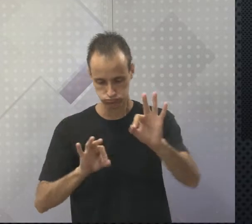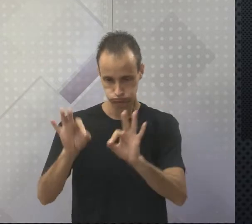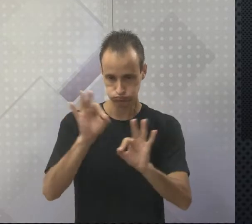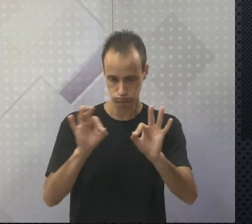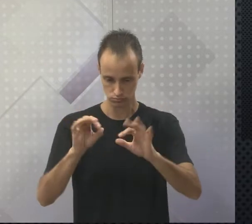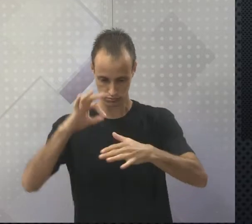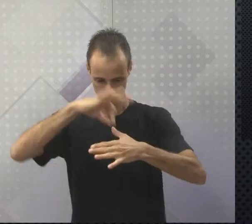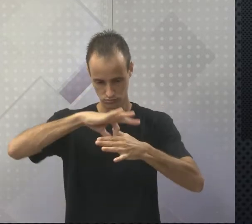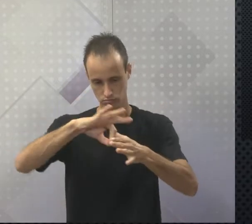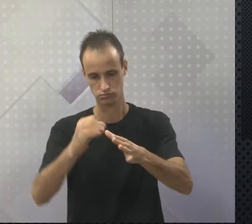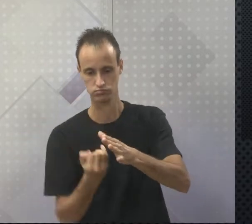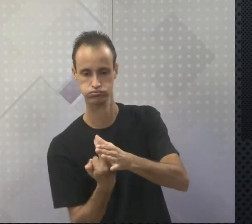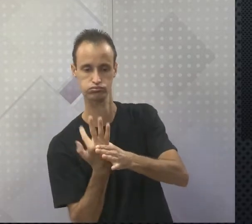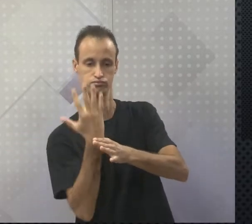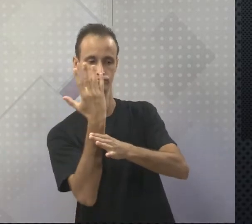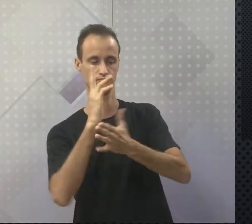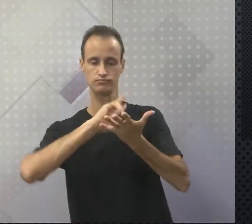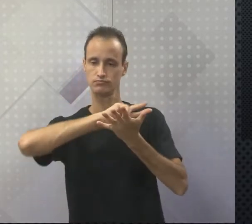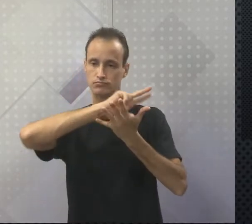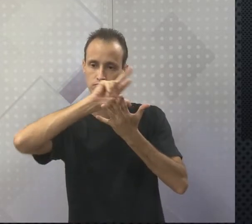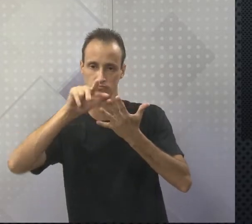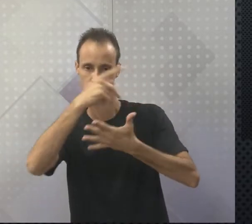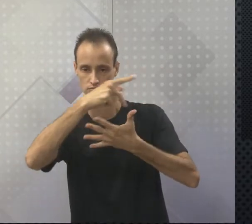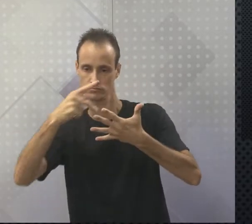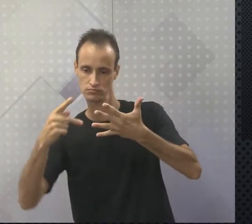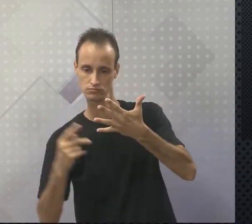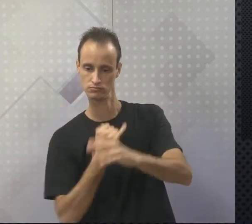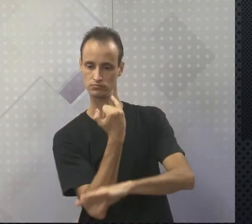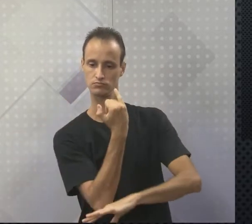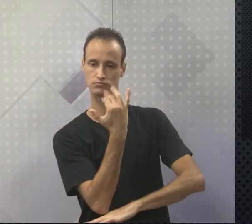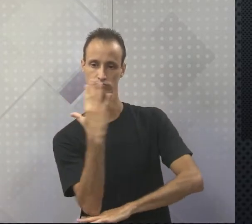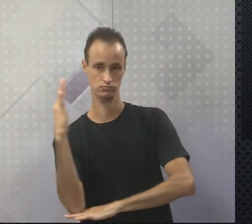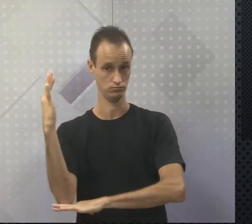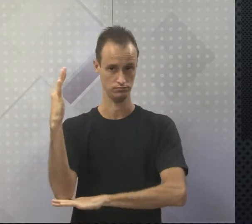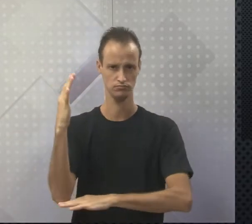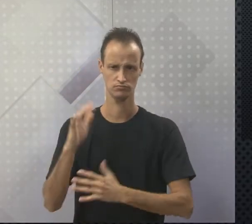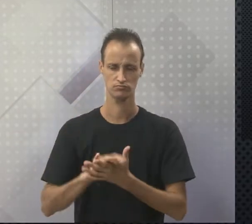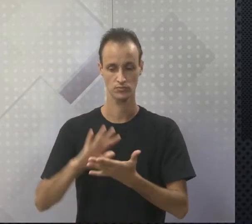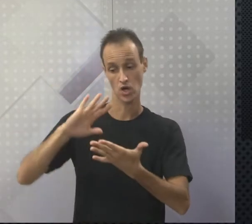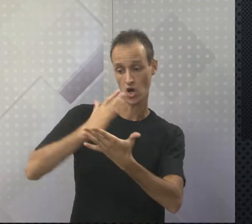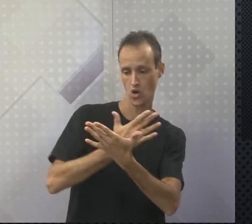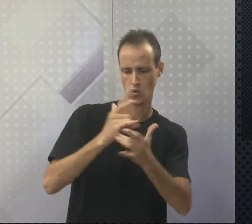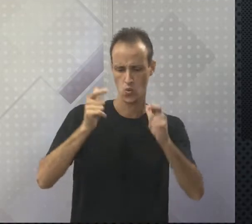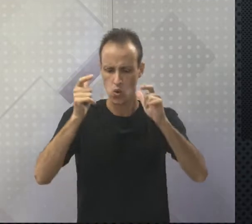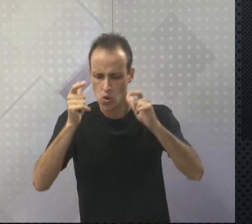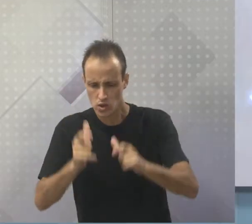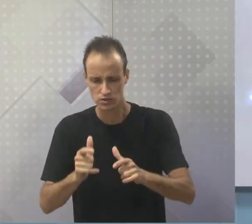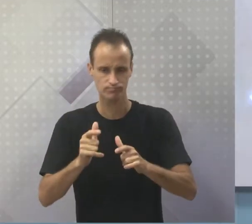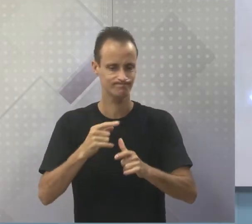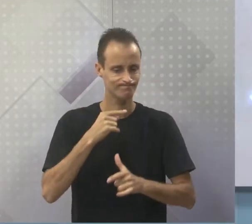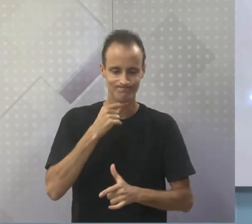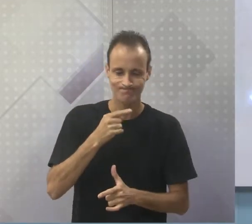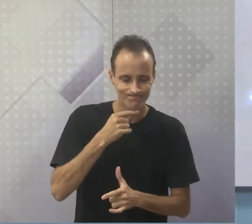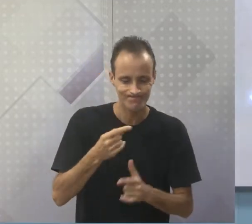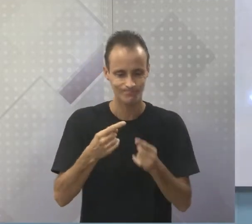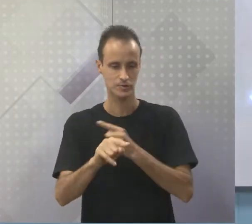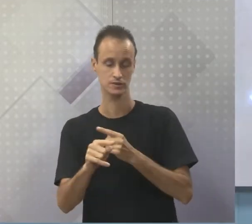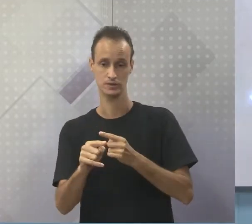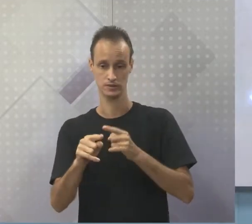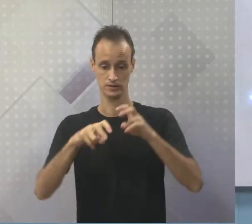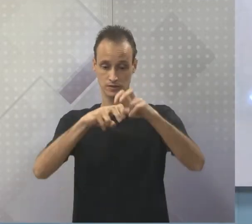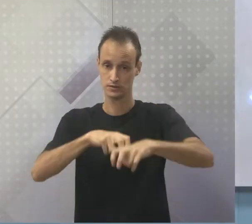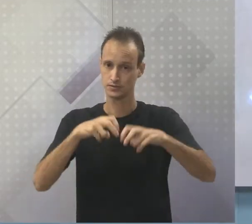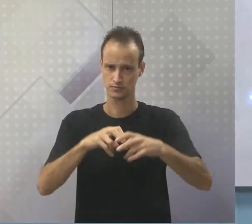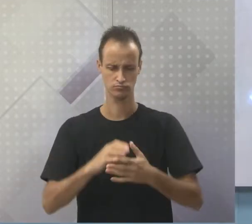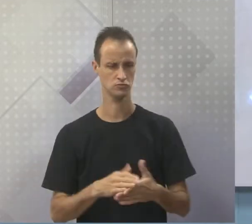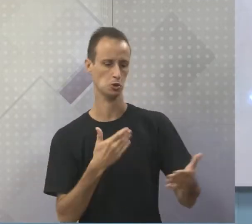plantio de diferentes espécies vegetais. Algumas condições são capazes de inviabilizar a produção agrícola. Então, não é você